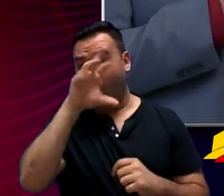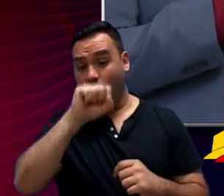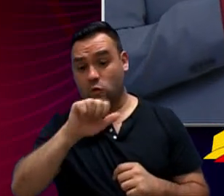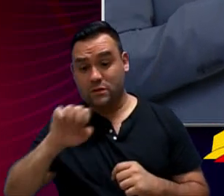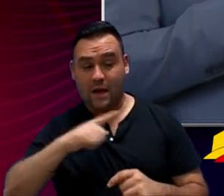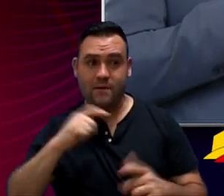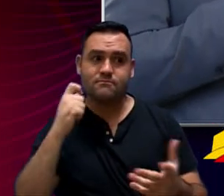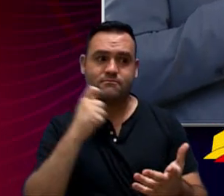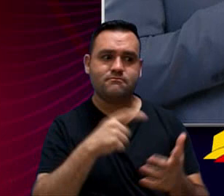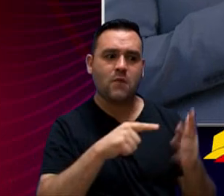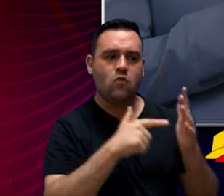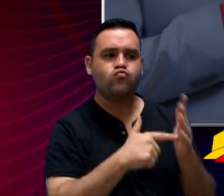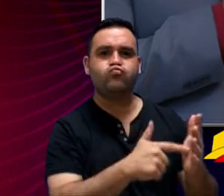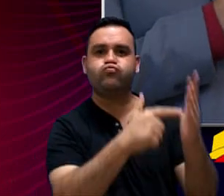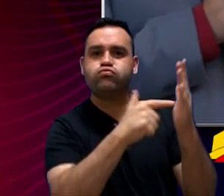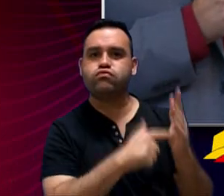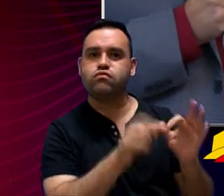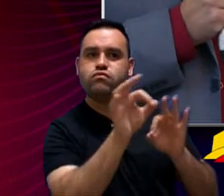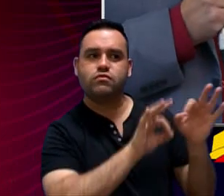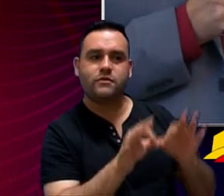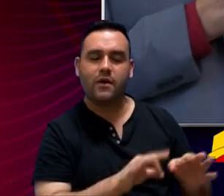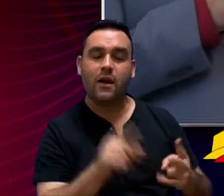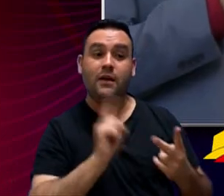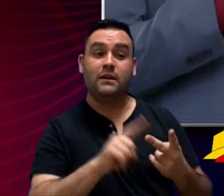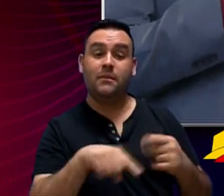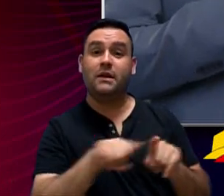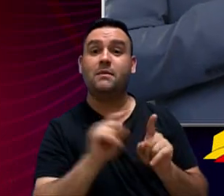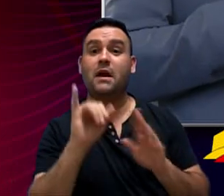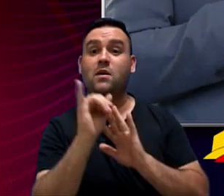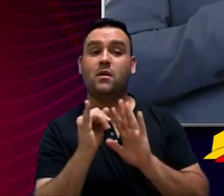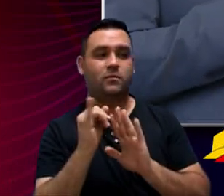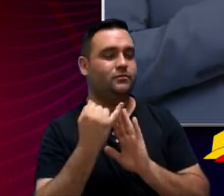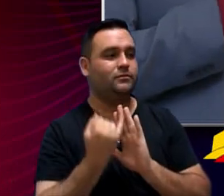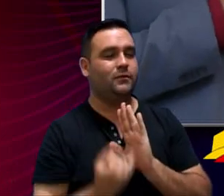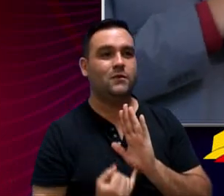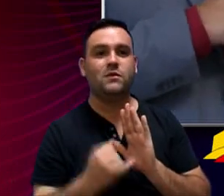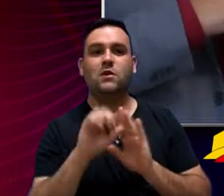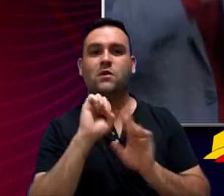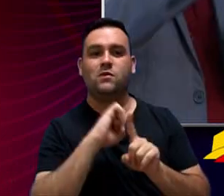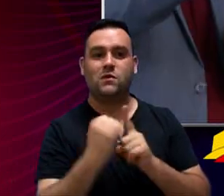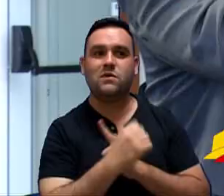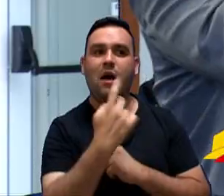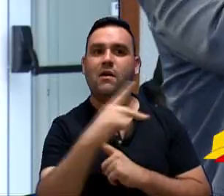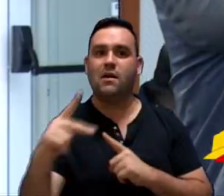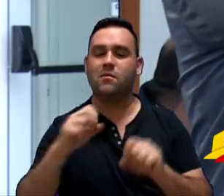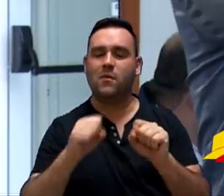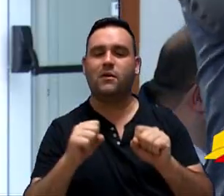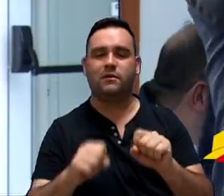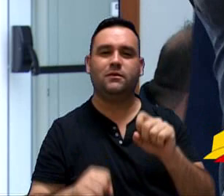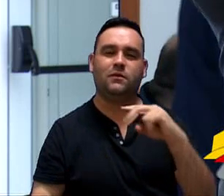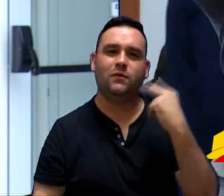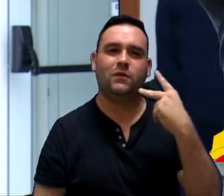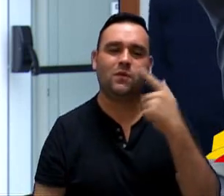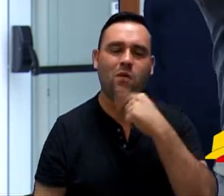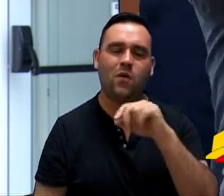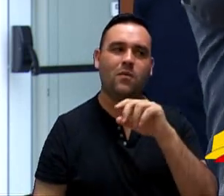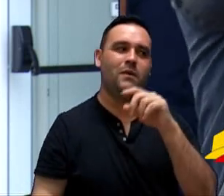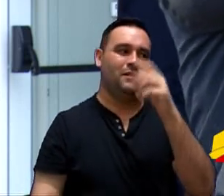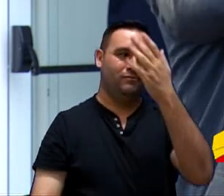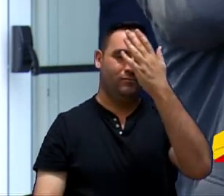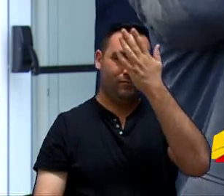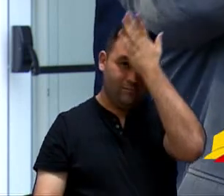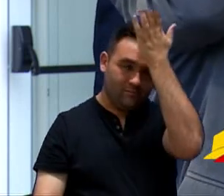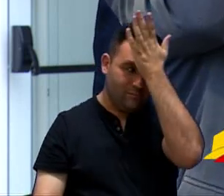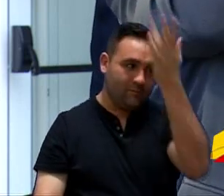social. Fora a tarifa social. Que eles vão ter direito. Que eles vão ter direito. Essa caixa da água, vereador Simoa, para você anunciar lá na sua